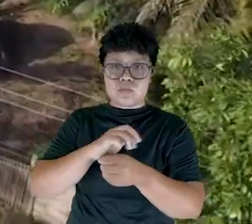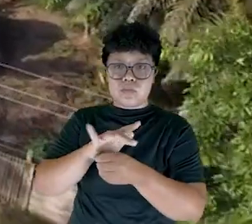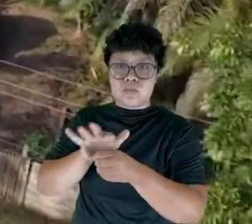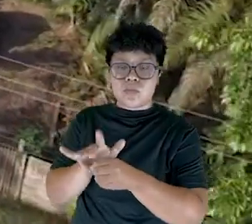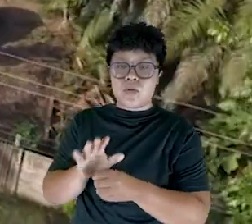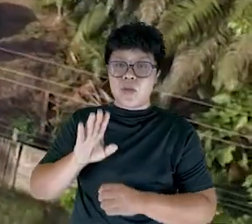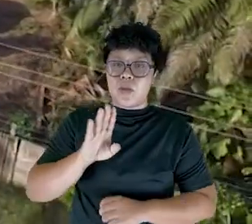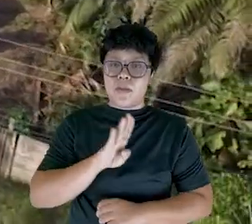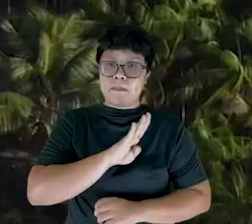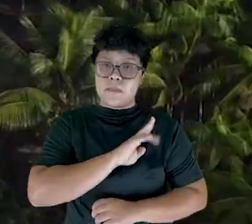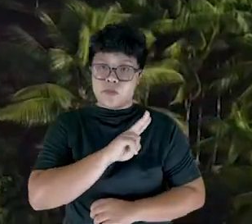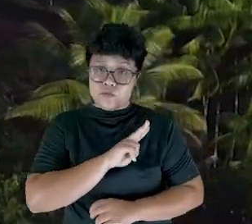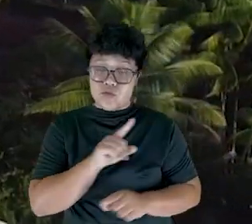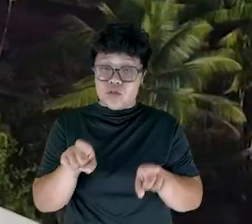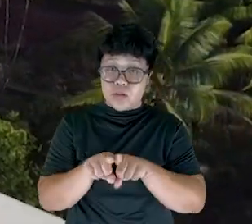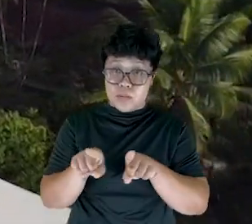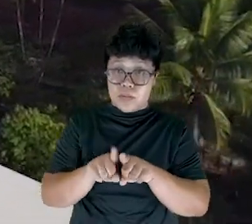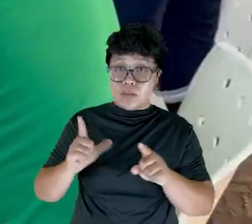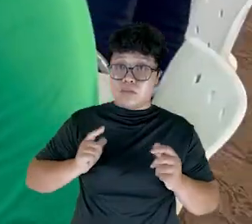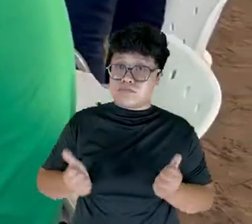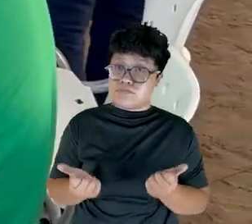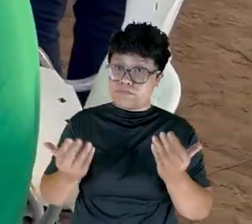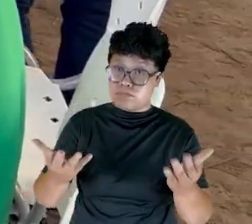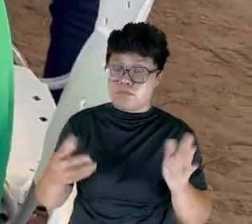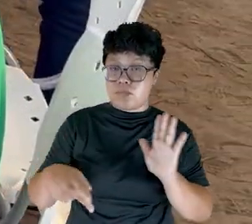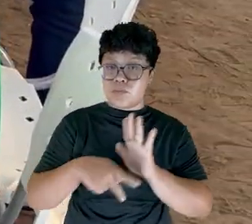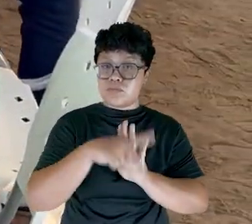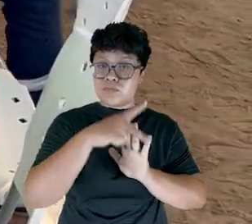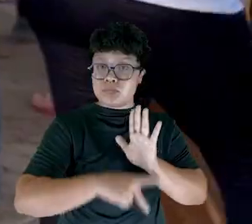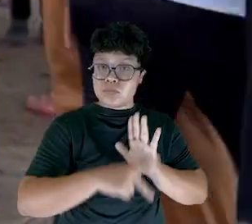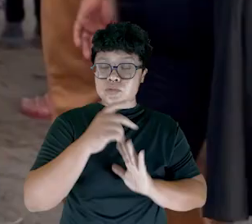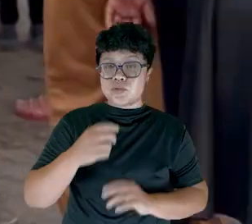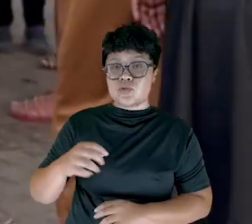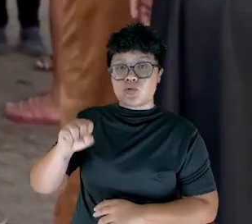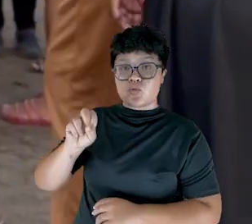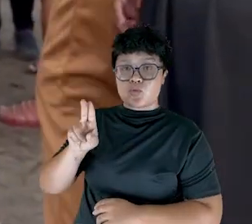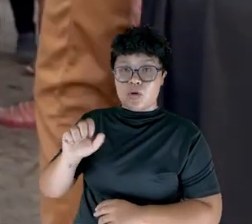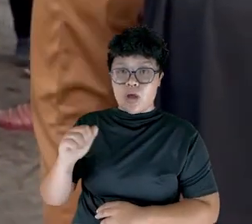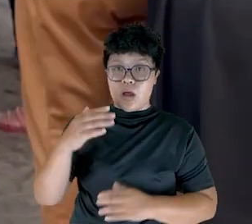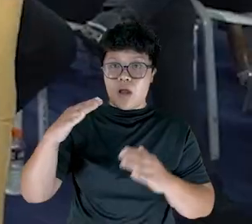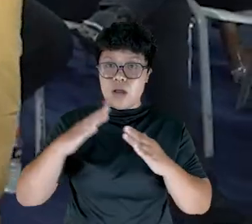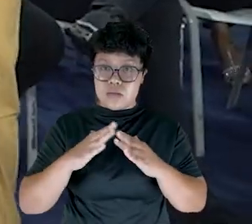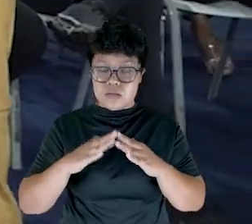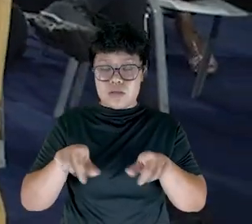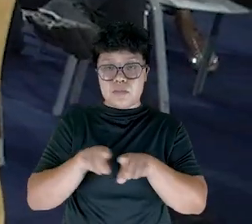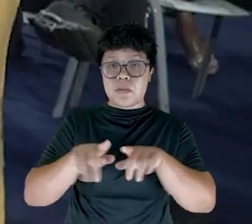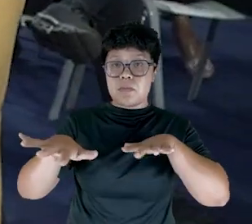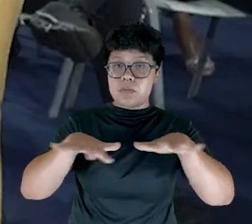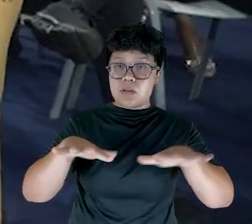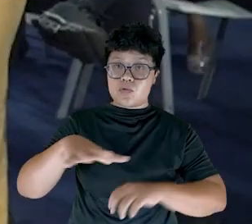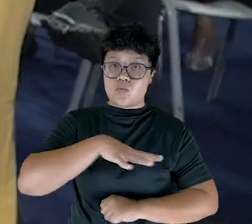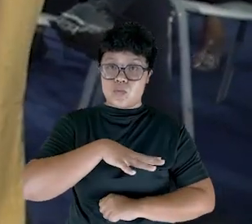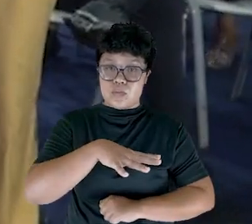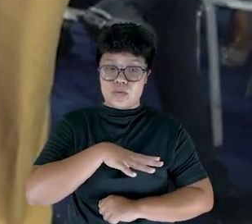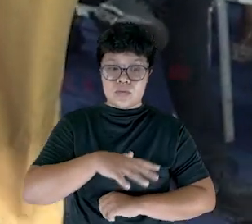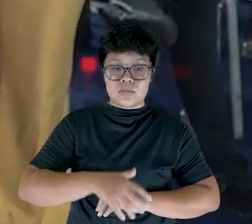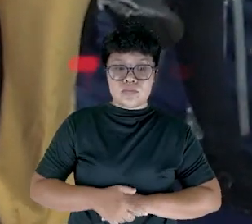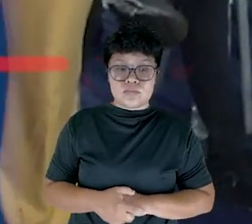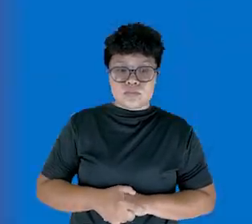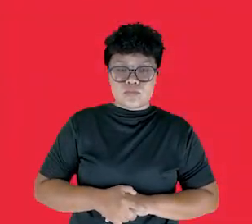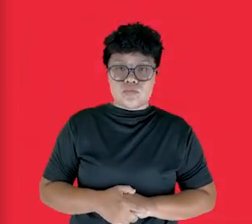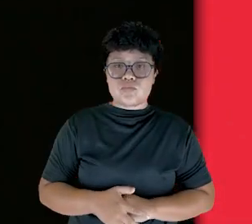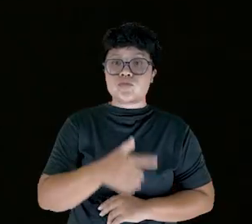construção da Usina da Paz de Benevides. Teve também entrega de benefícios do Programa Habitacional Sua Casa e do Plano de Mobilidade Urbana do